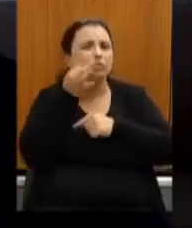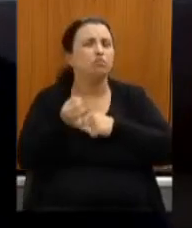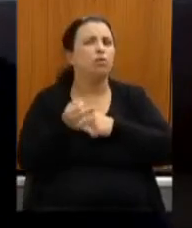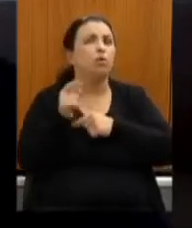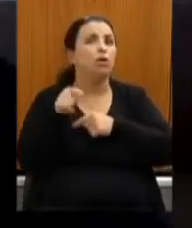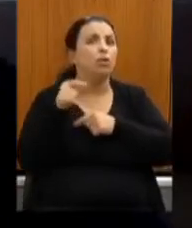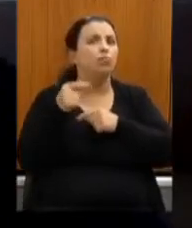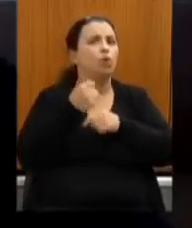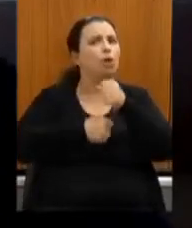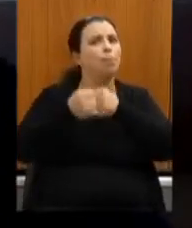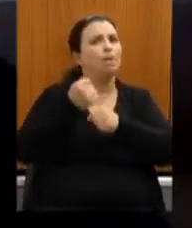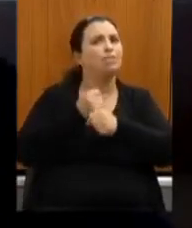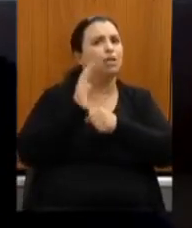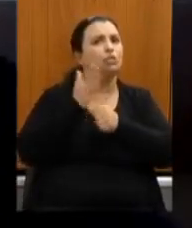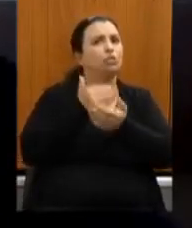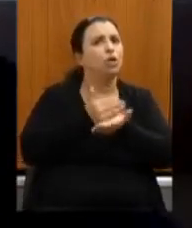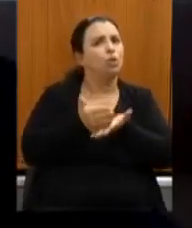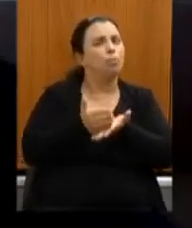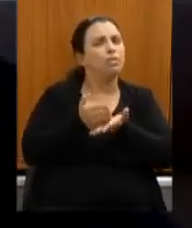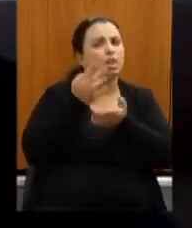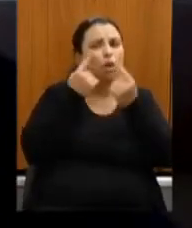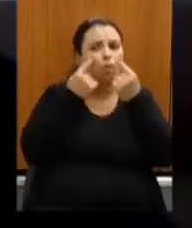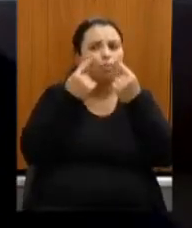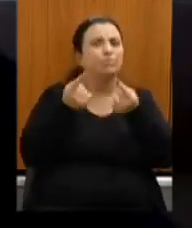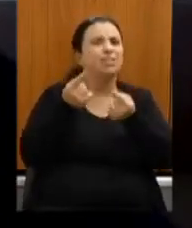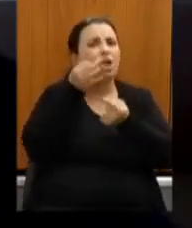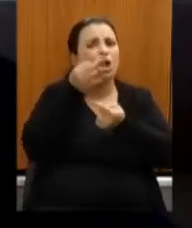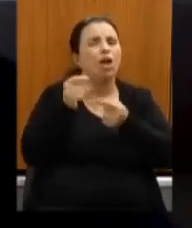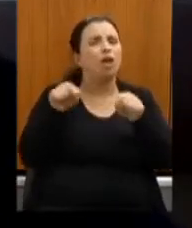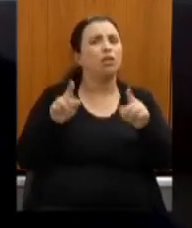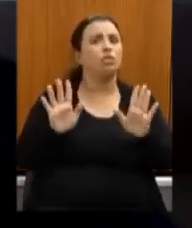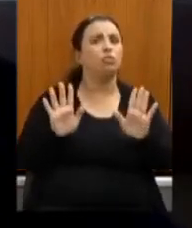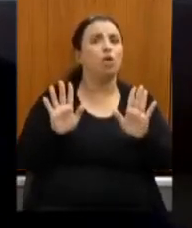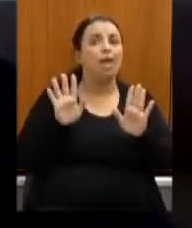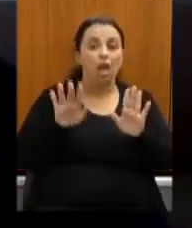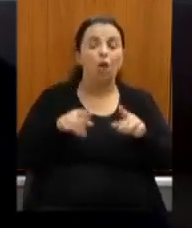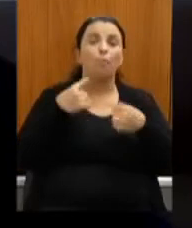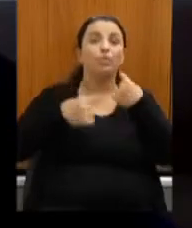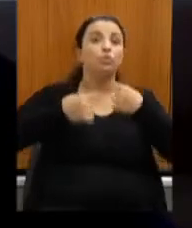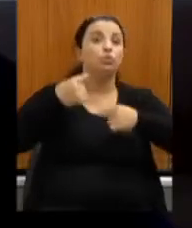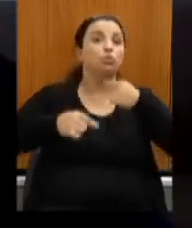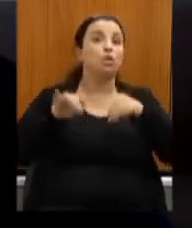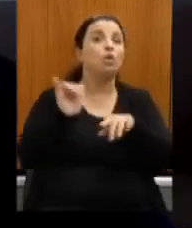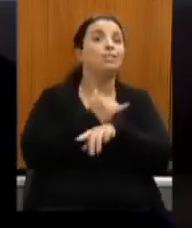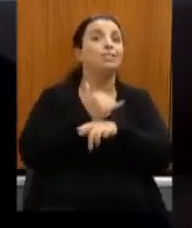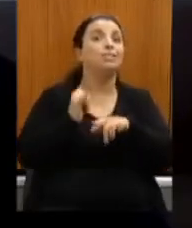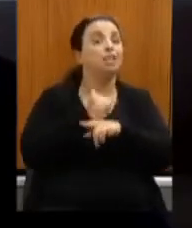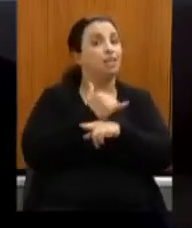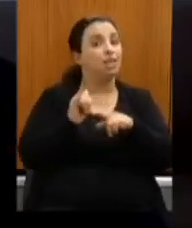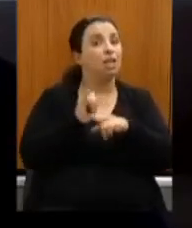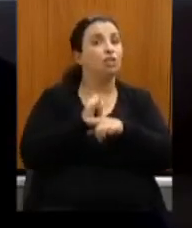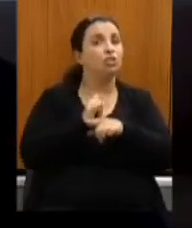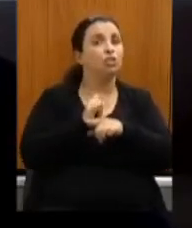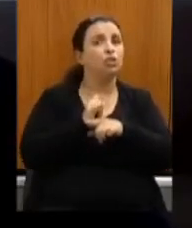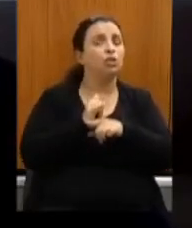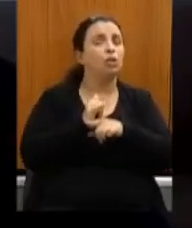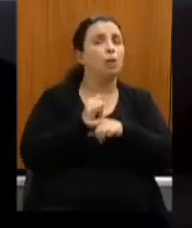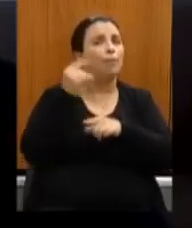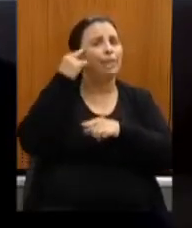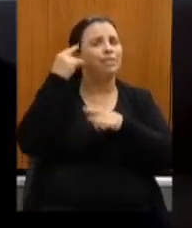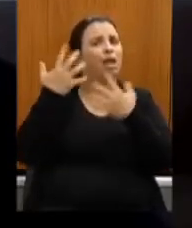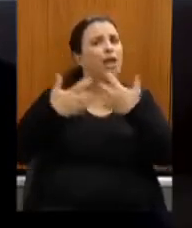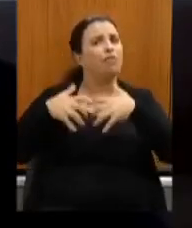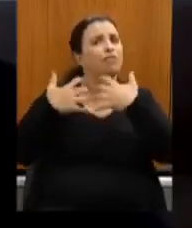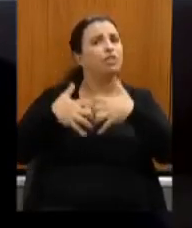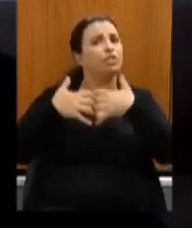política de maneira nenhuma estou fazendo aqui uma discussão estratégica sobre tudo que foi dito aqui inclusive pelo